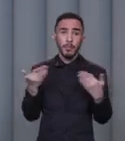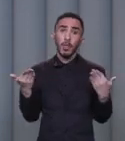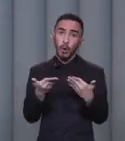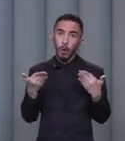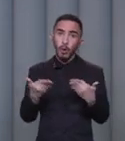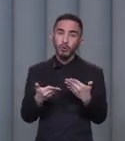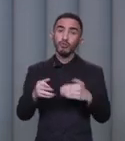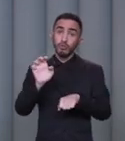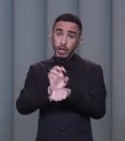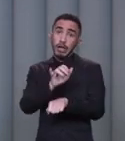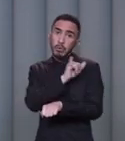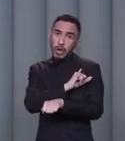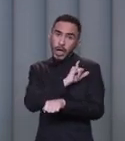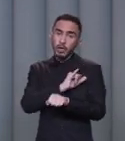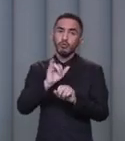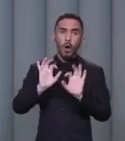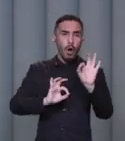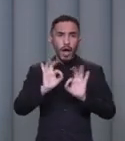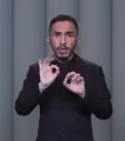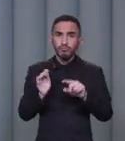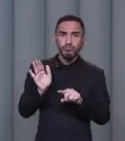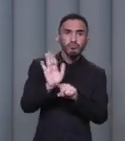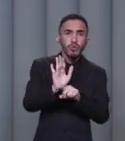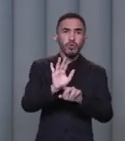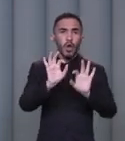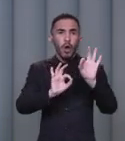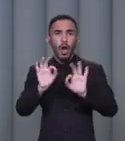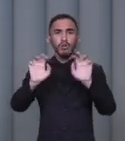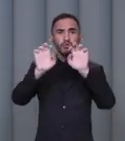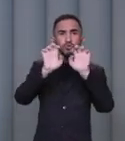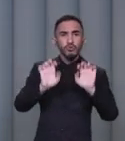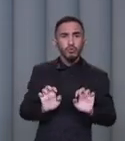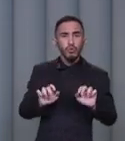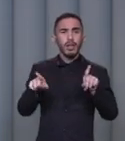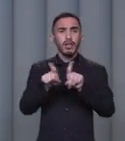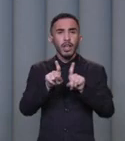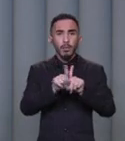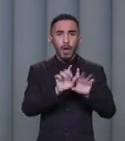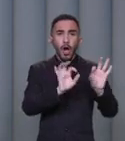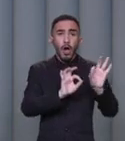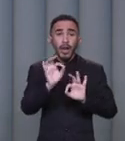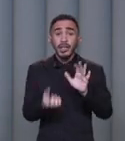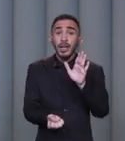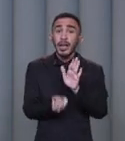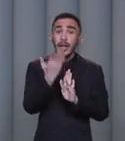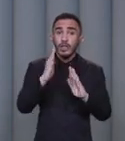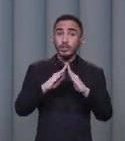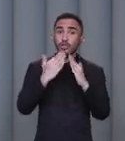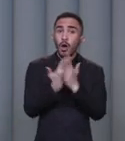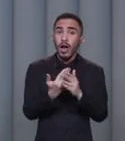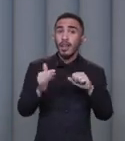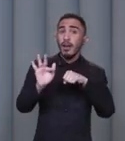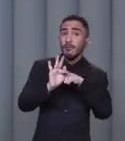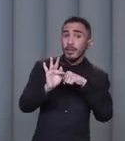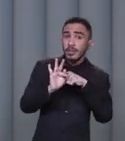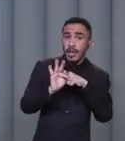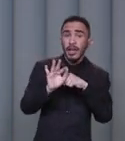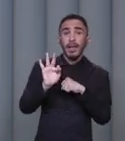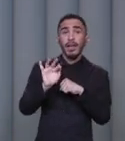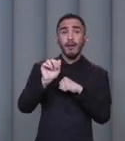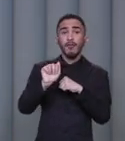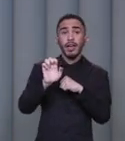investe em infraestrutura, um Estado que monta cada dia mais faitex, hoje são 122